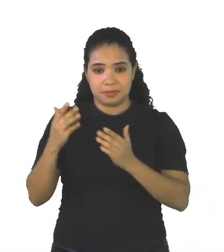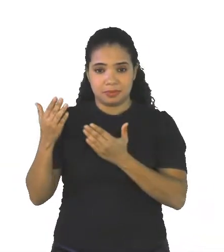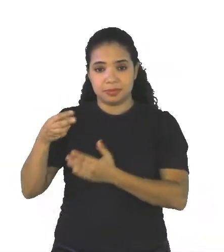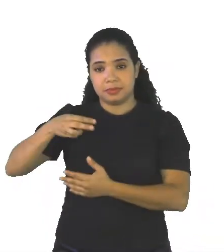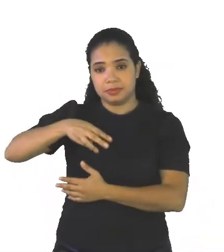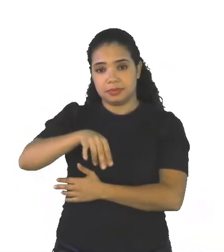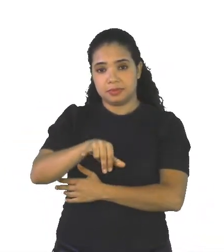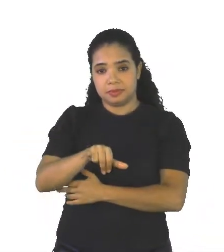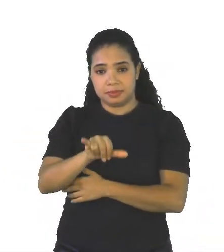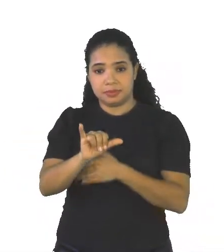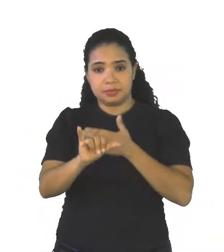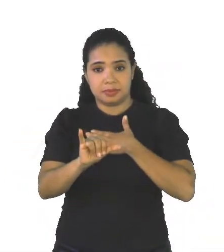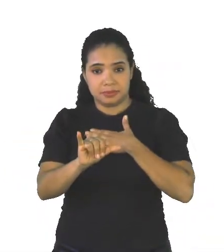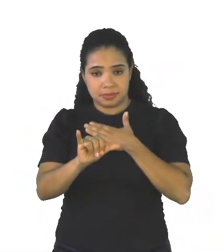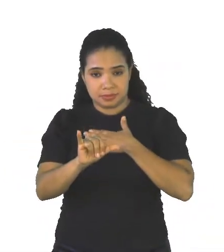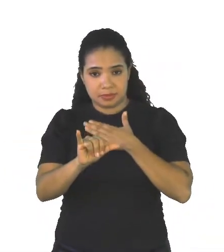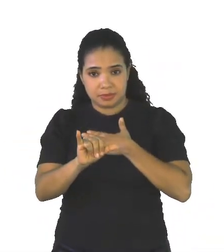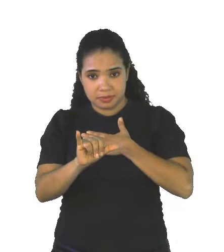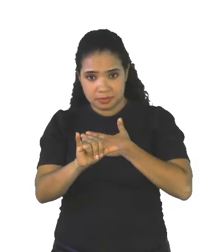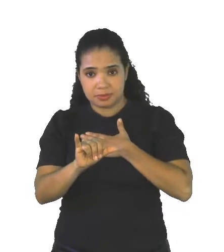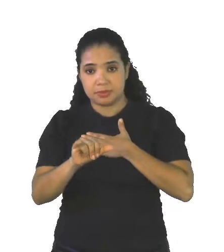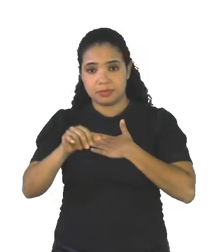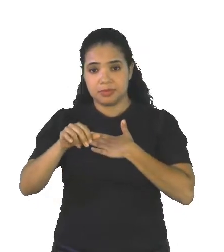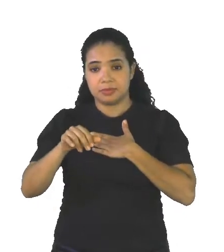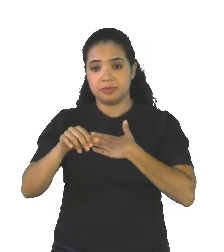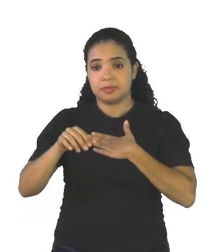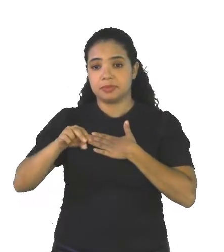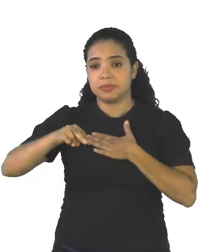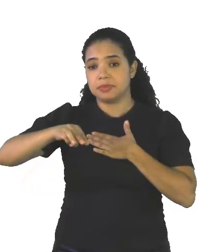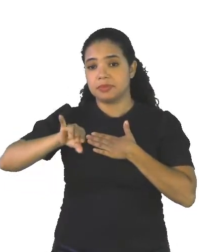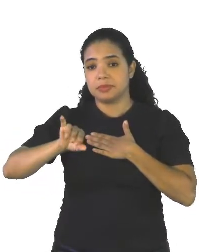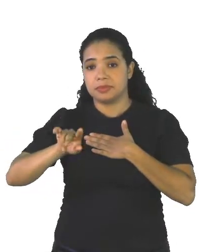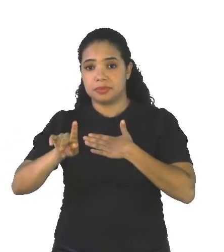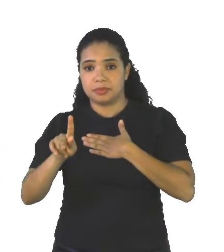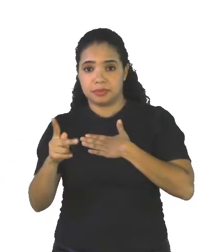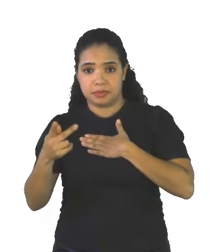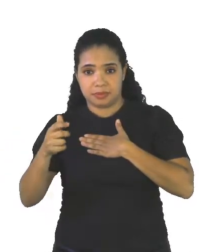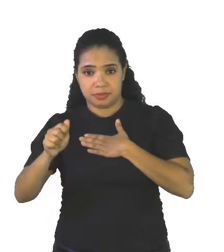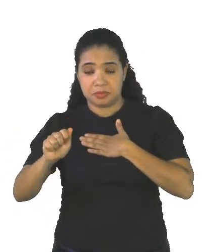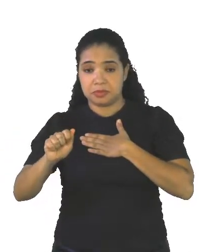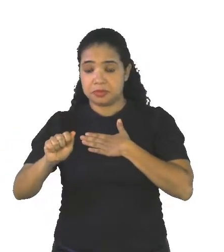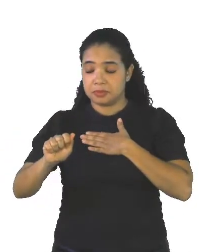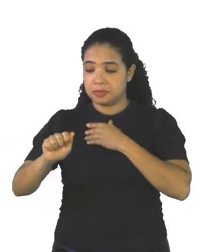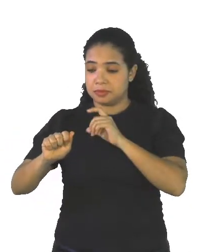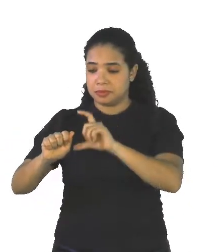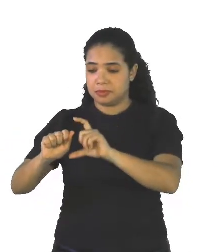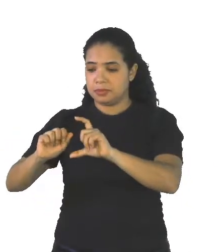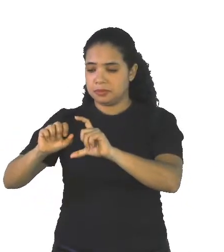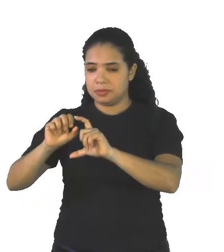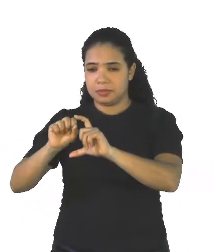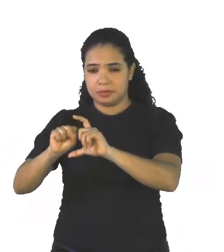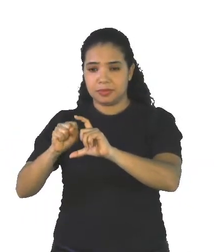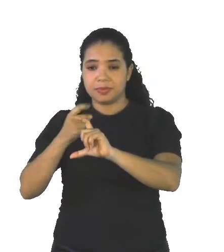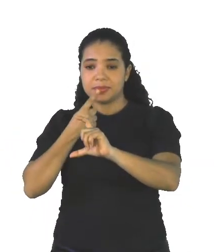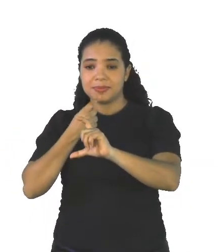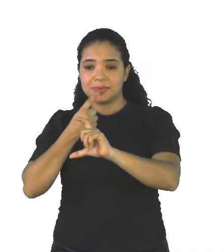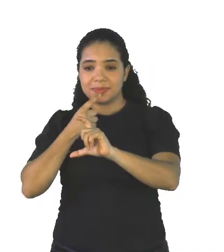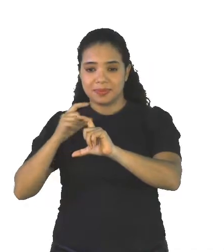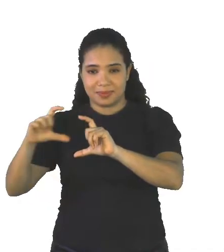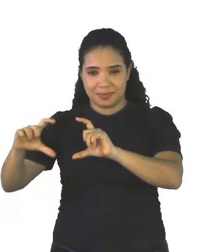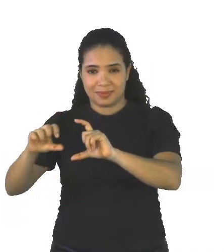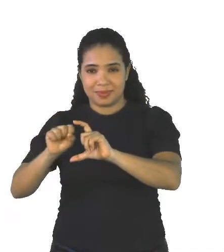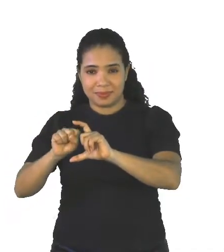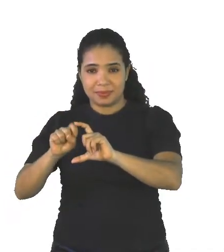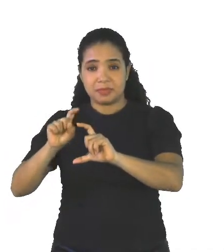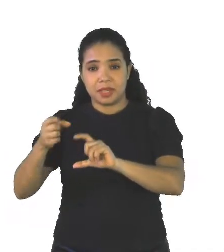então Meu, minha E eu coloquei esse S aí porque vocês podem falar meus, minhas